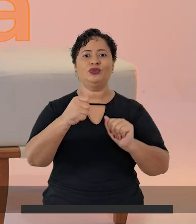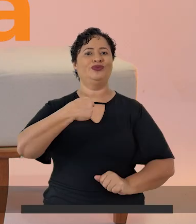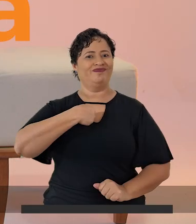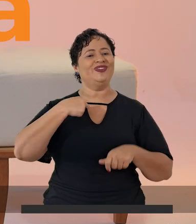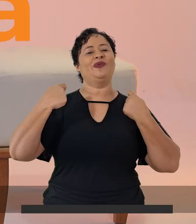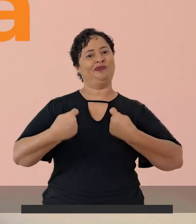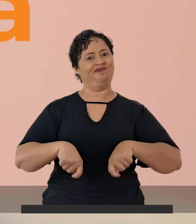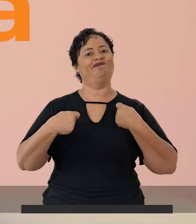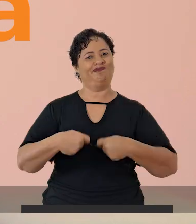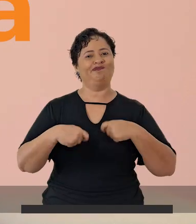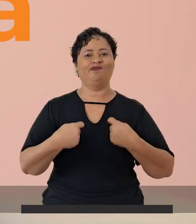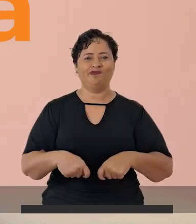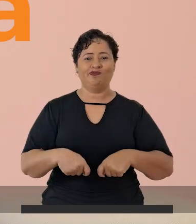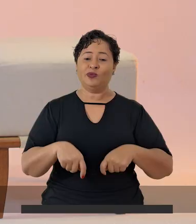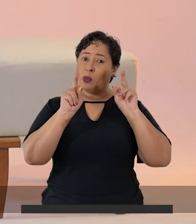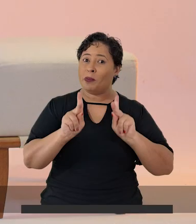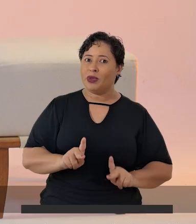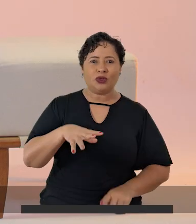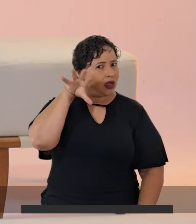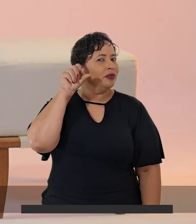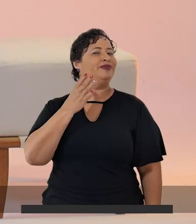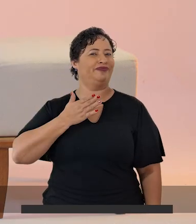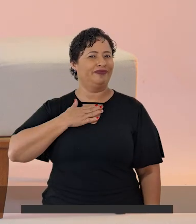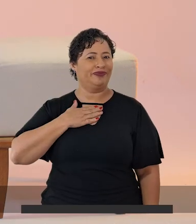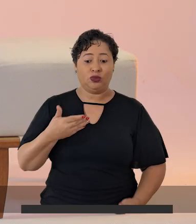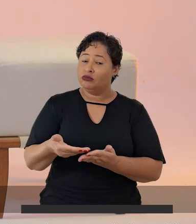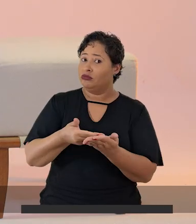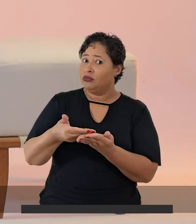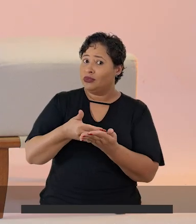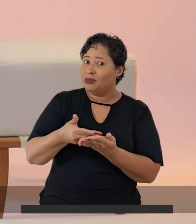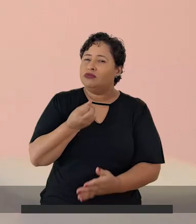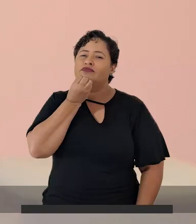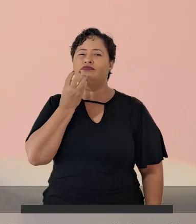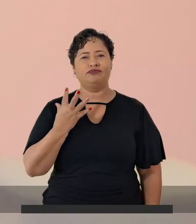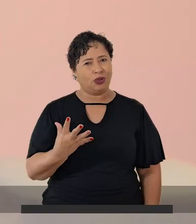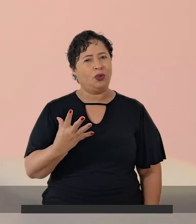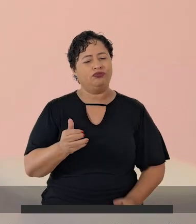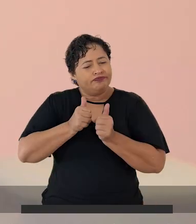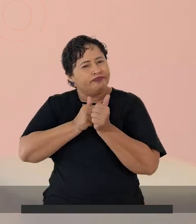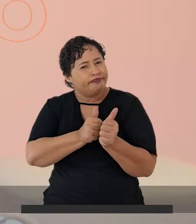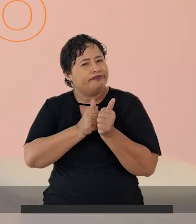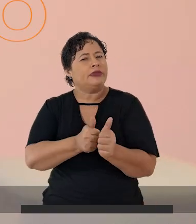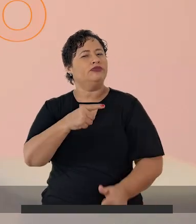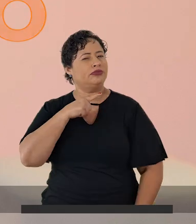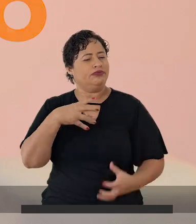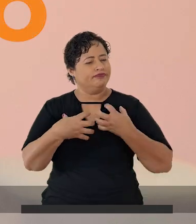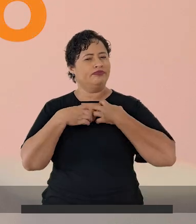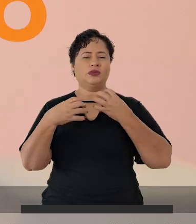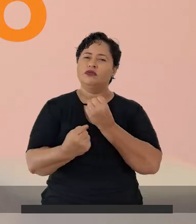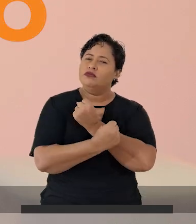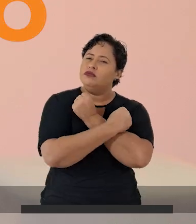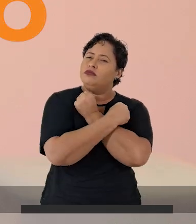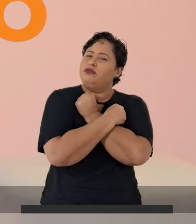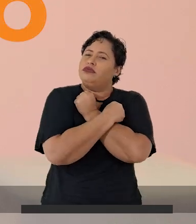sabe? De alguém que pudesse me ouvir. O tratamento está sendo maravilhoso, estou sendo acompanhado. E a gente se sente abraçado,